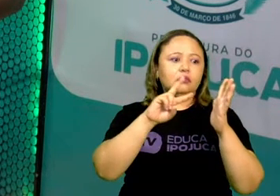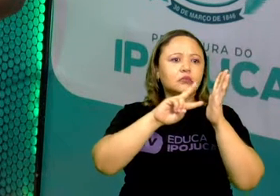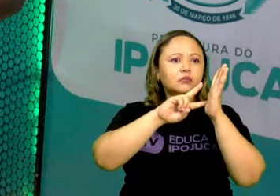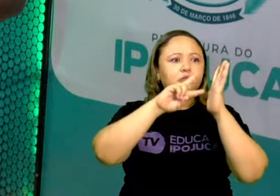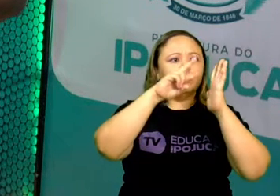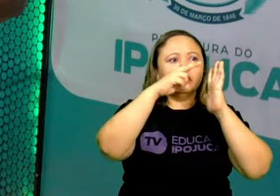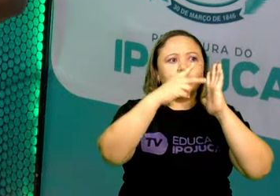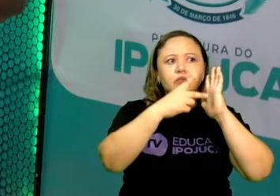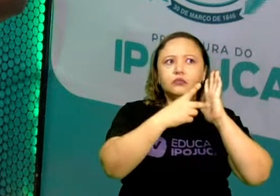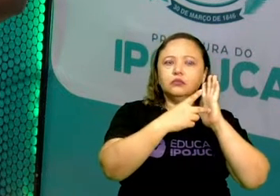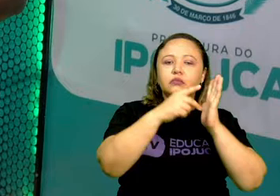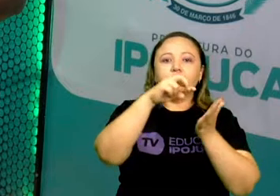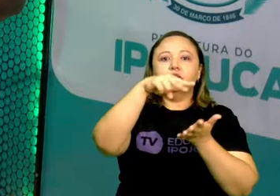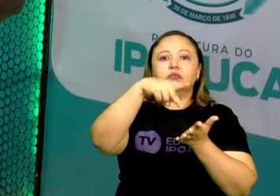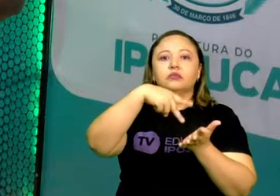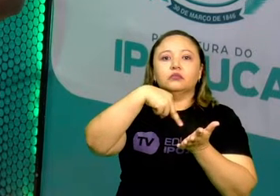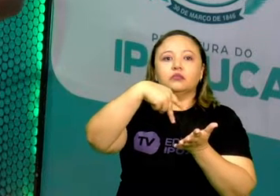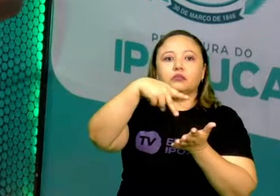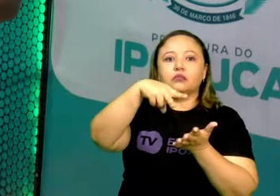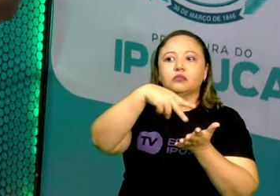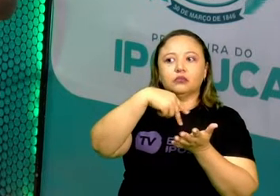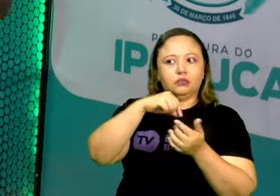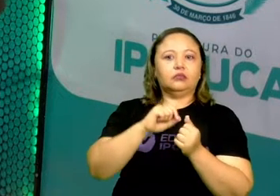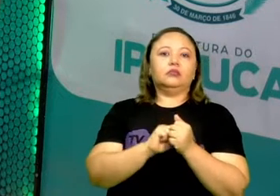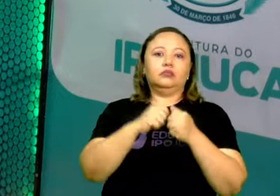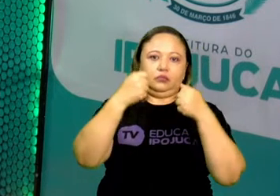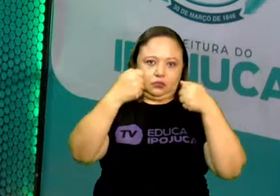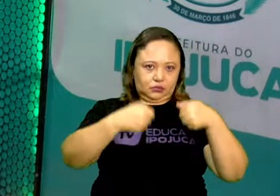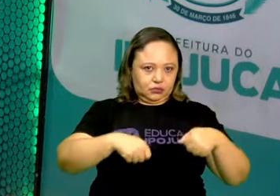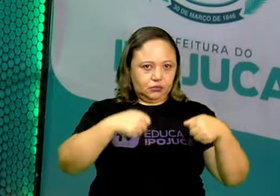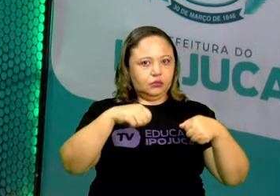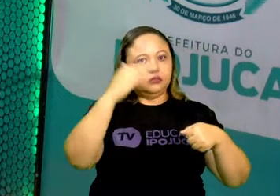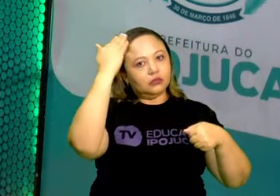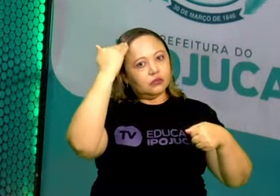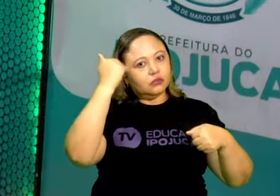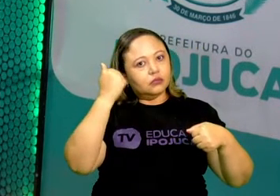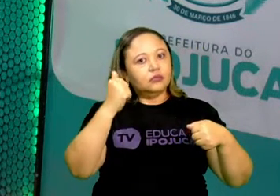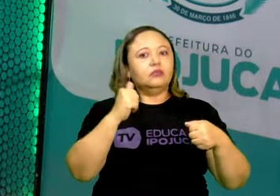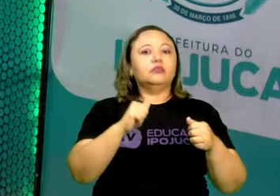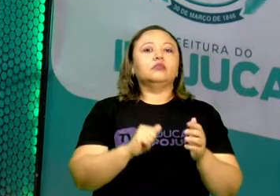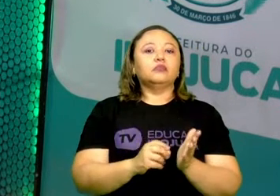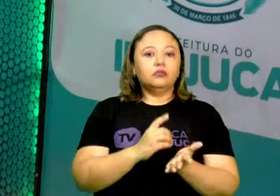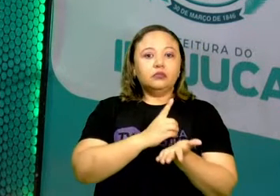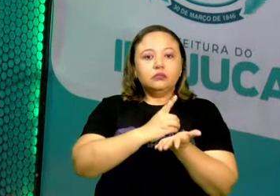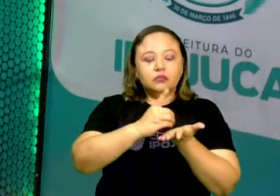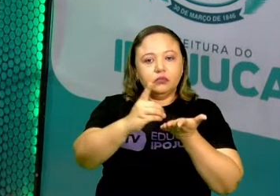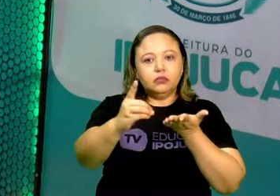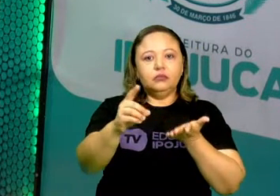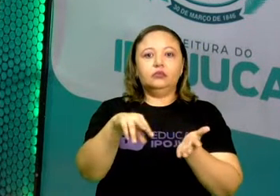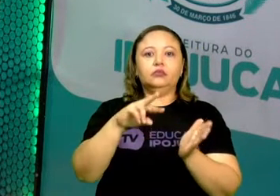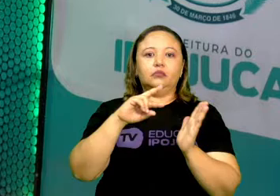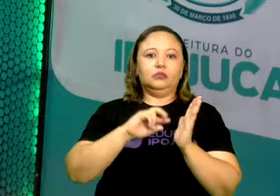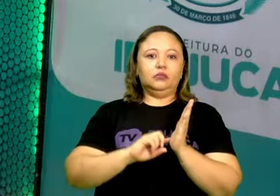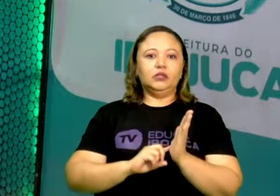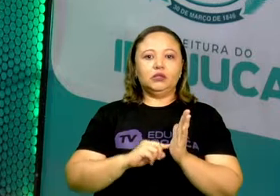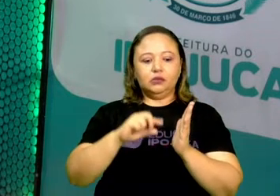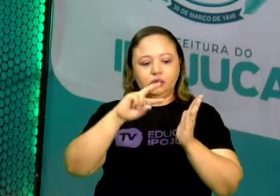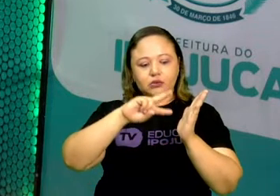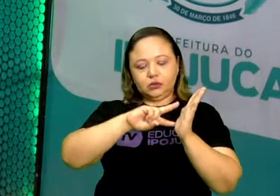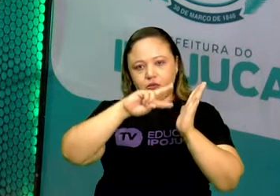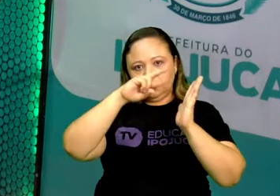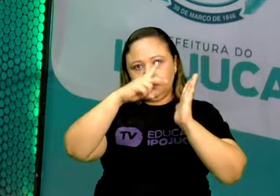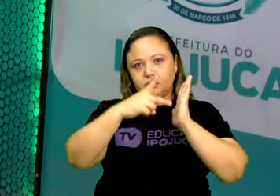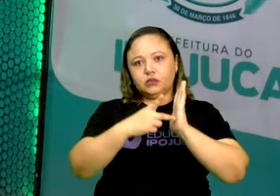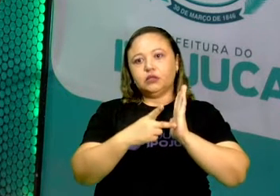palavra dança, primeiramente. Segundo o nosso dicionário, a palavra dança é um conjunto de